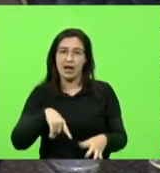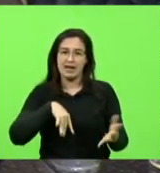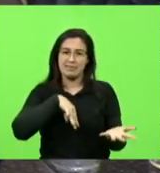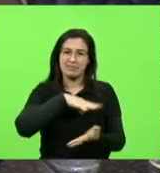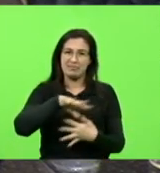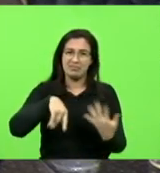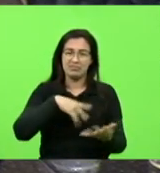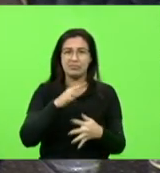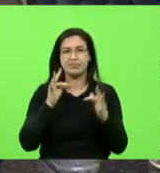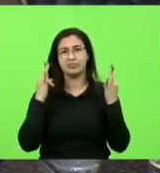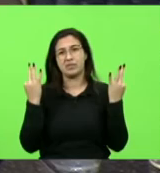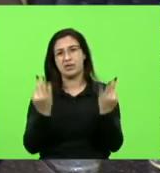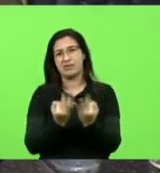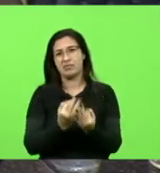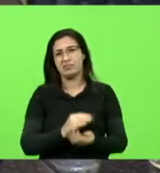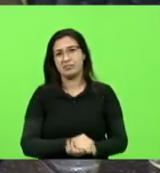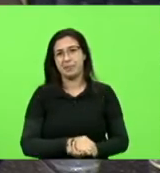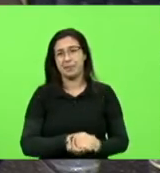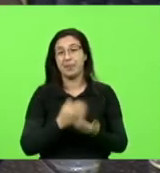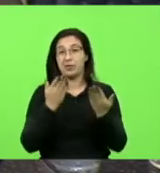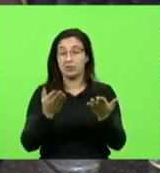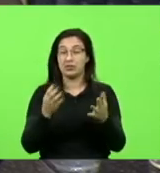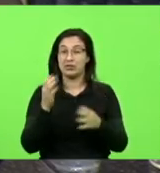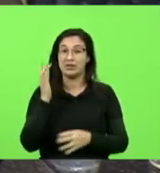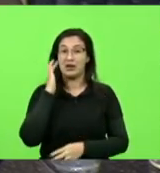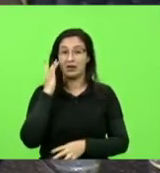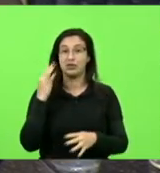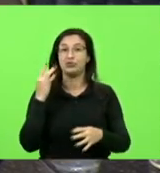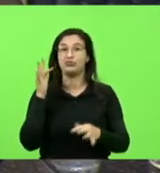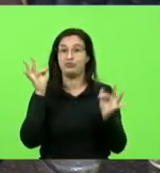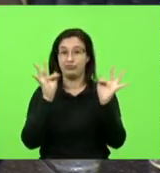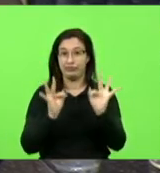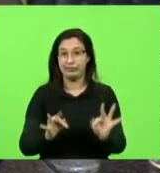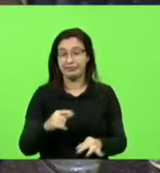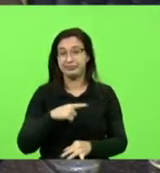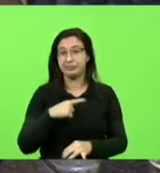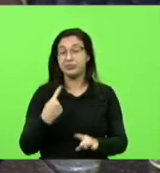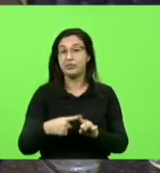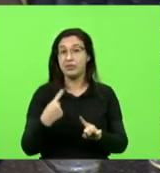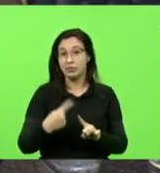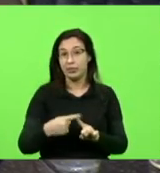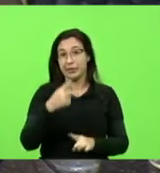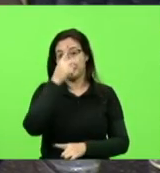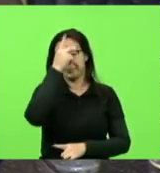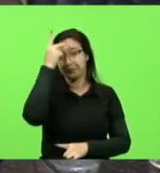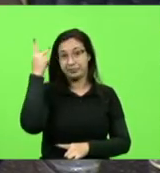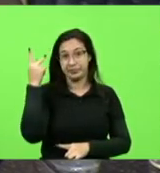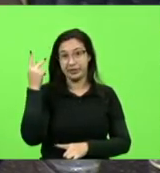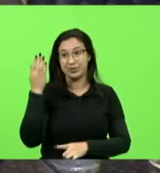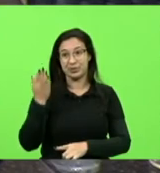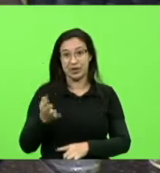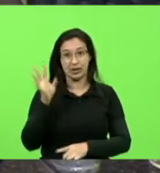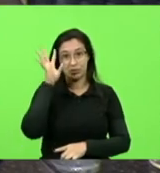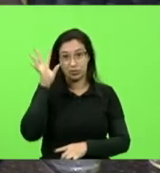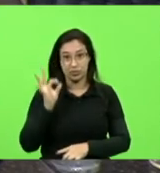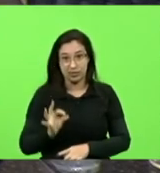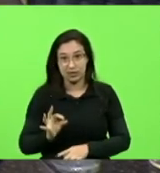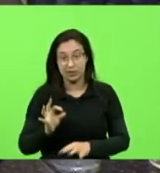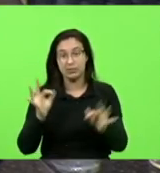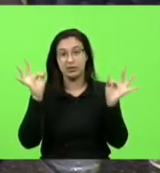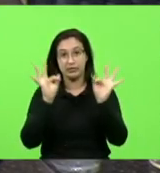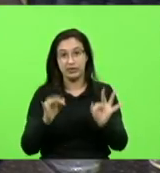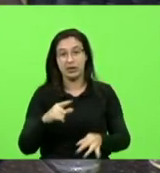Então, você deve ser muito feliz, porque os ignorantes são mais felizes, porque são